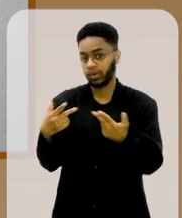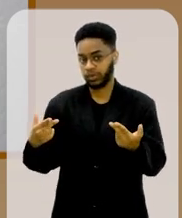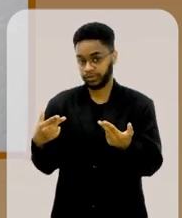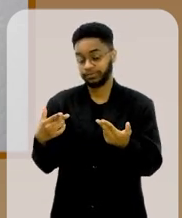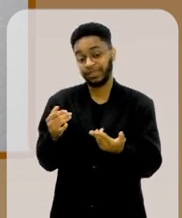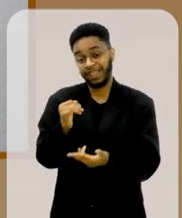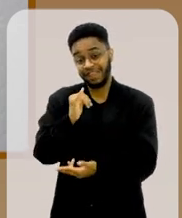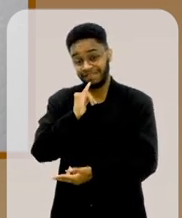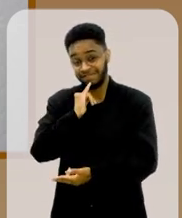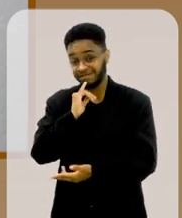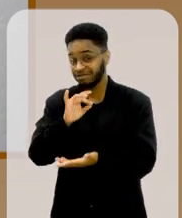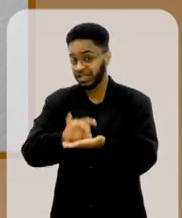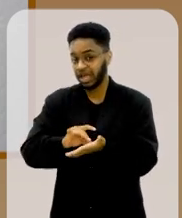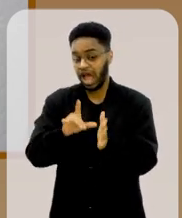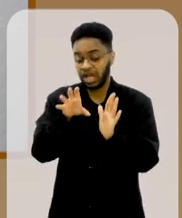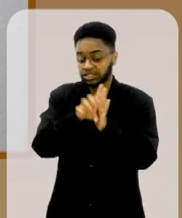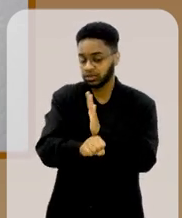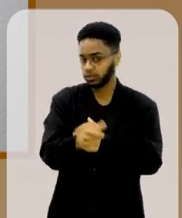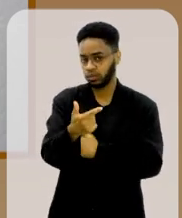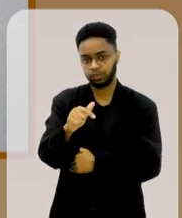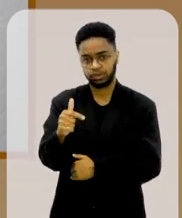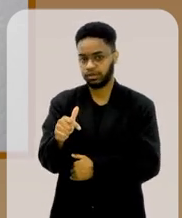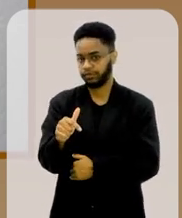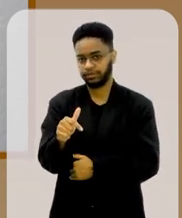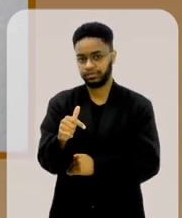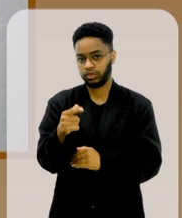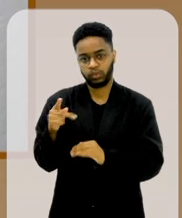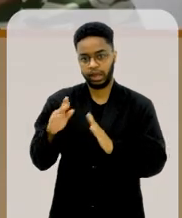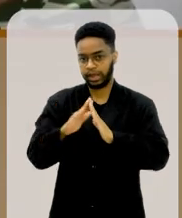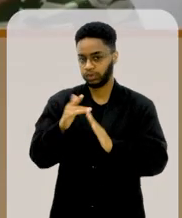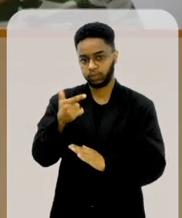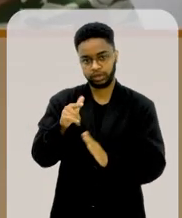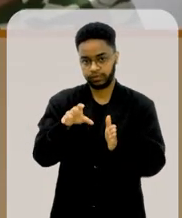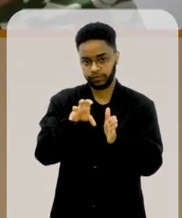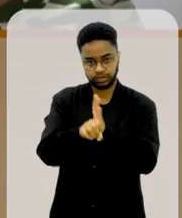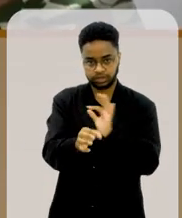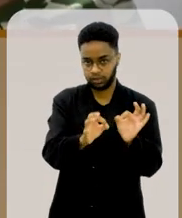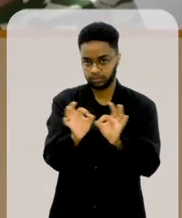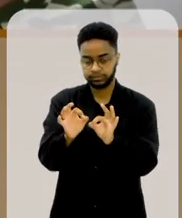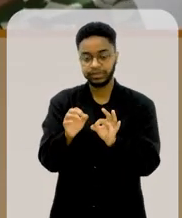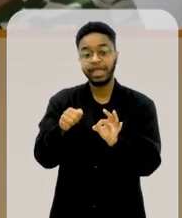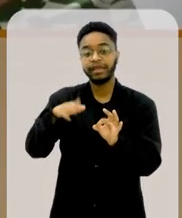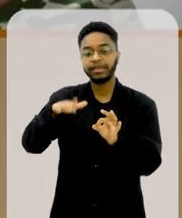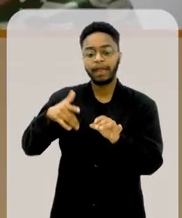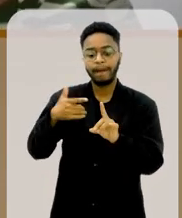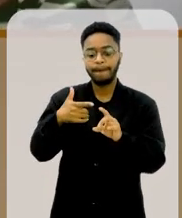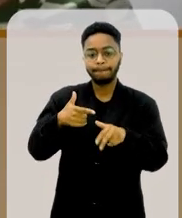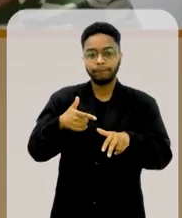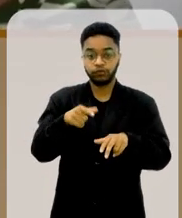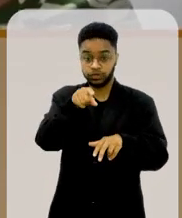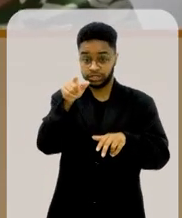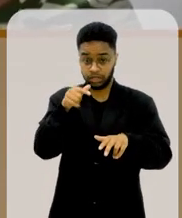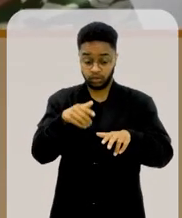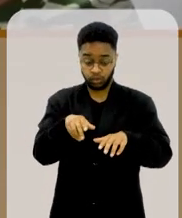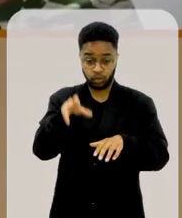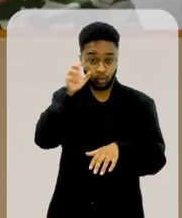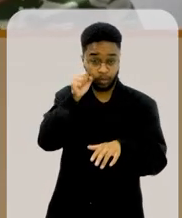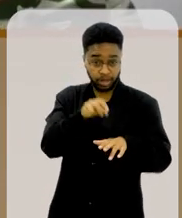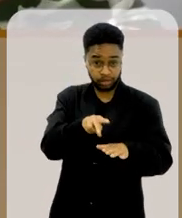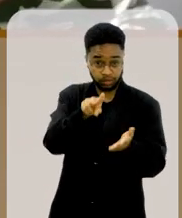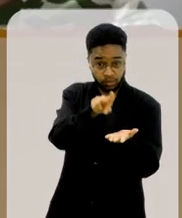para a senhora. Infelizmente, não houve assalto na sua casa. Quem atirou nas suas costas foi o seu marido.